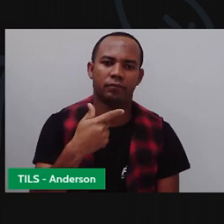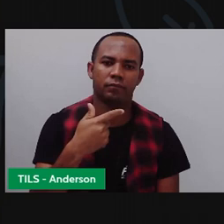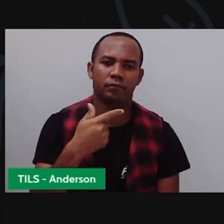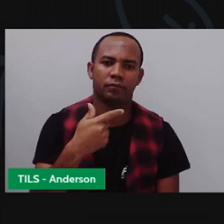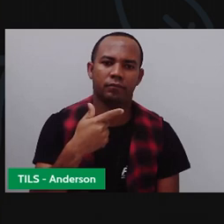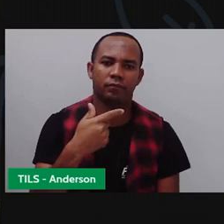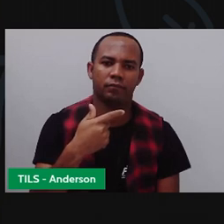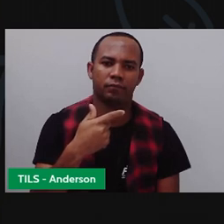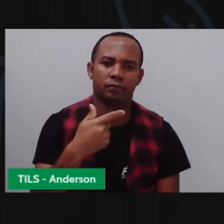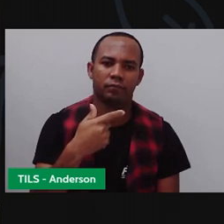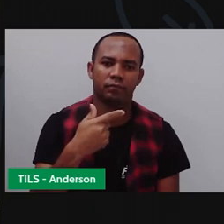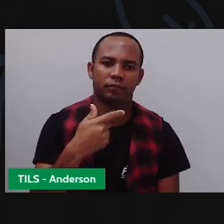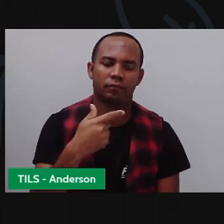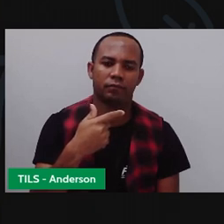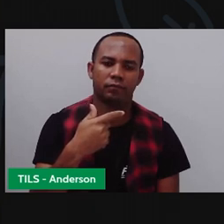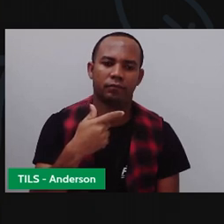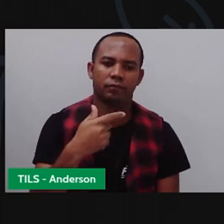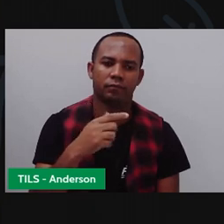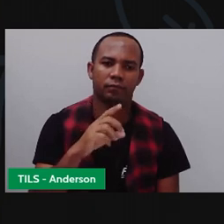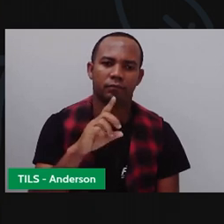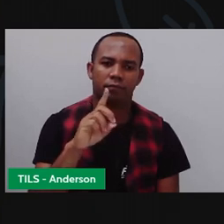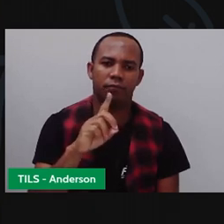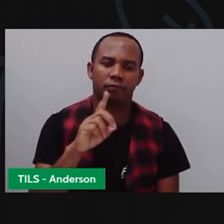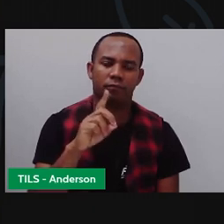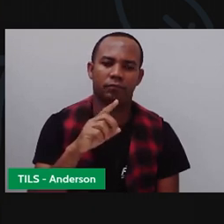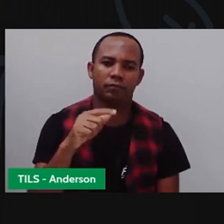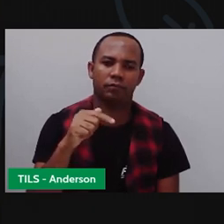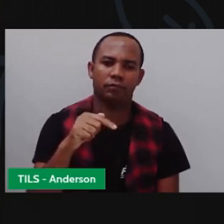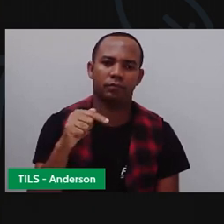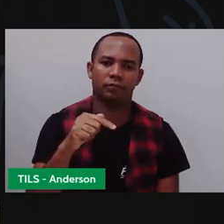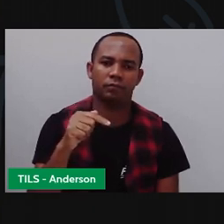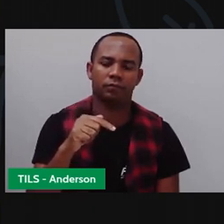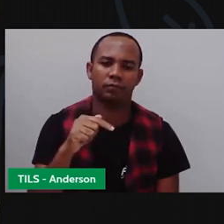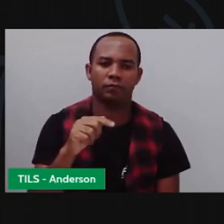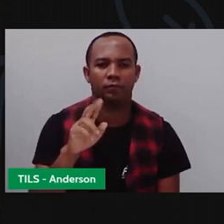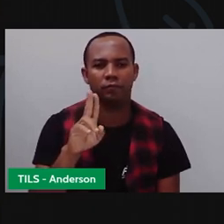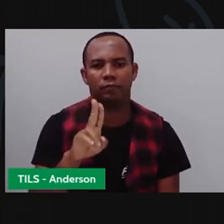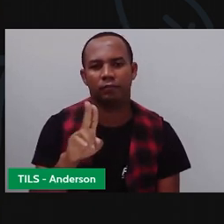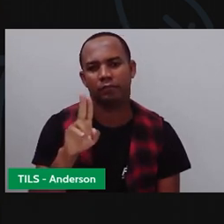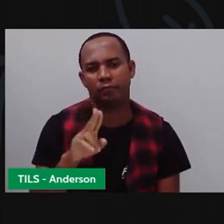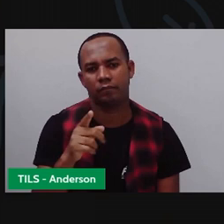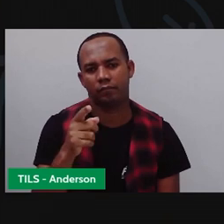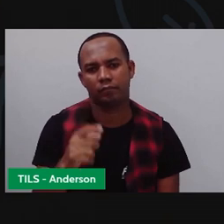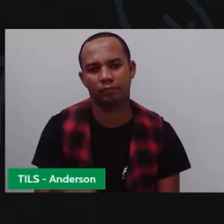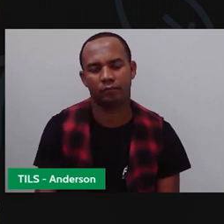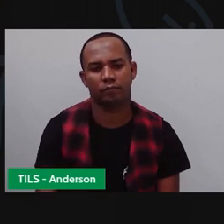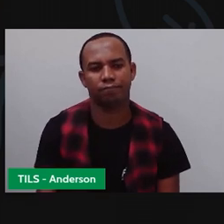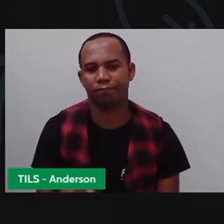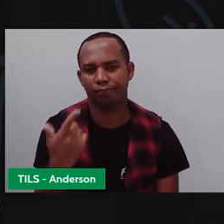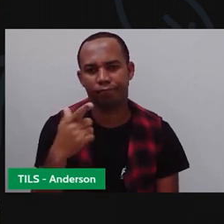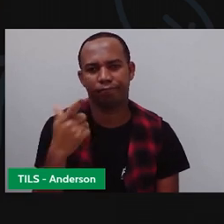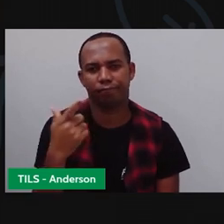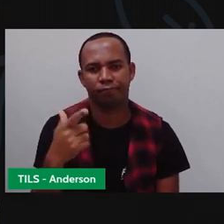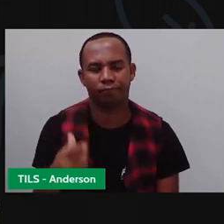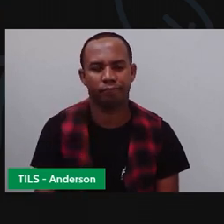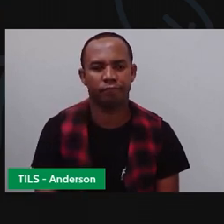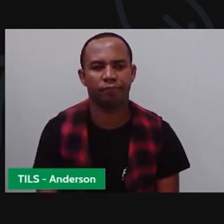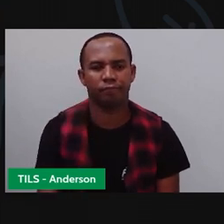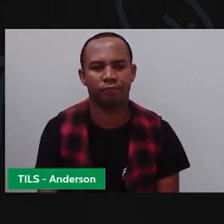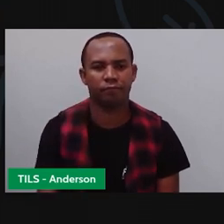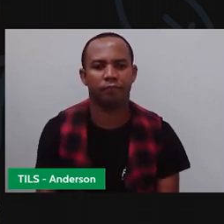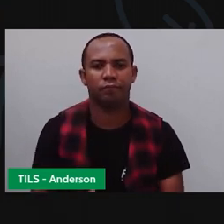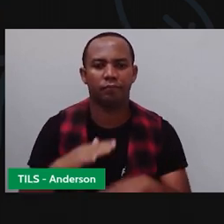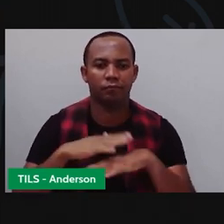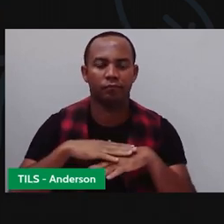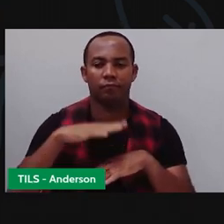De dezena eu tenho quantas? Sete. Tem alguma unidade? Ó. Não. Não. conta foi